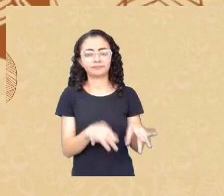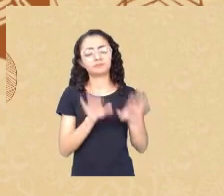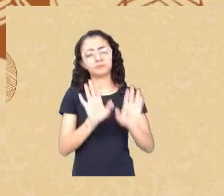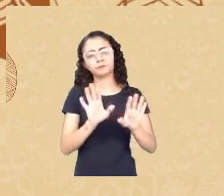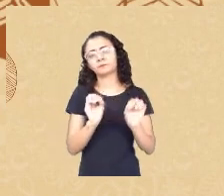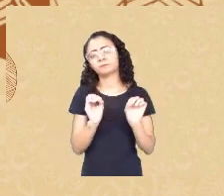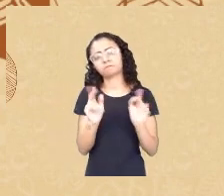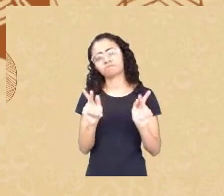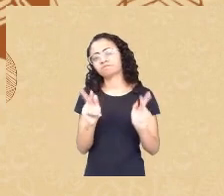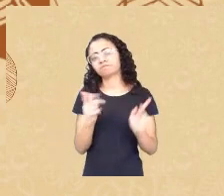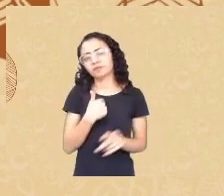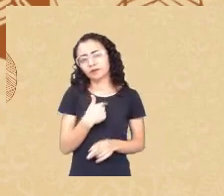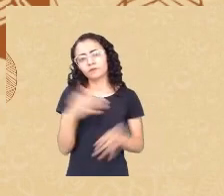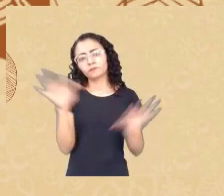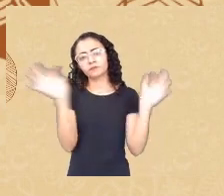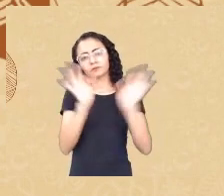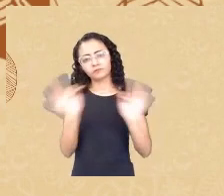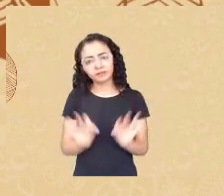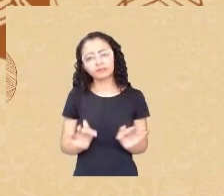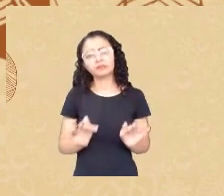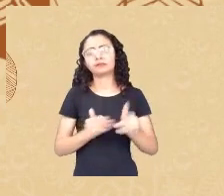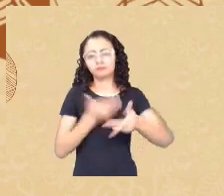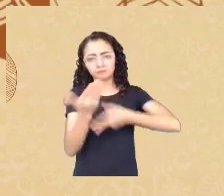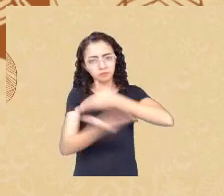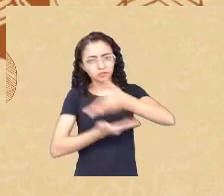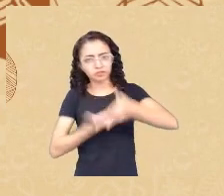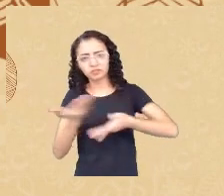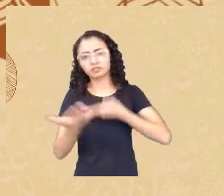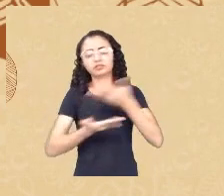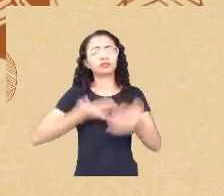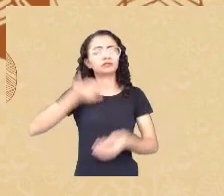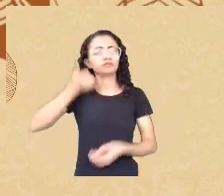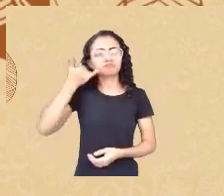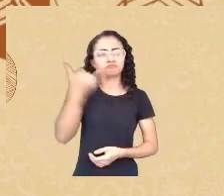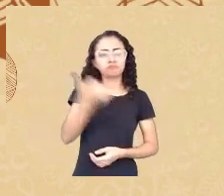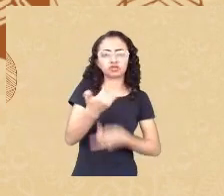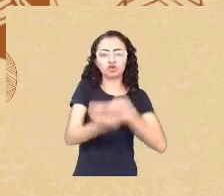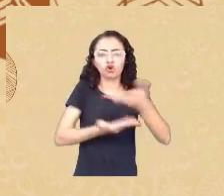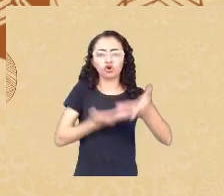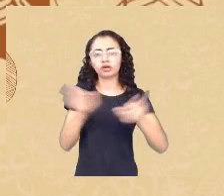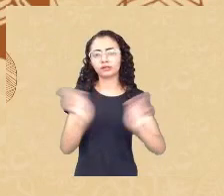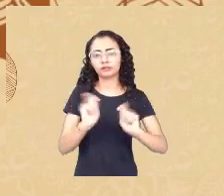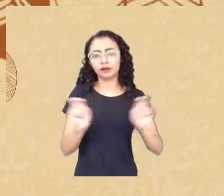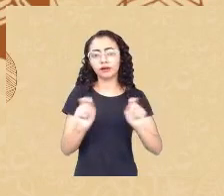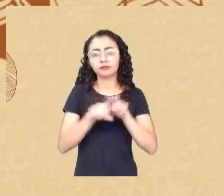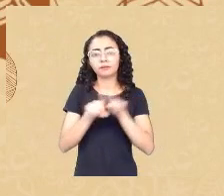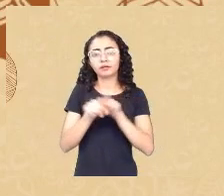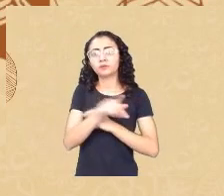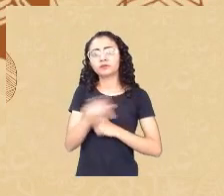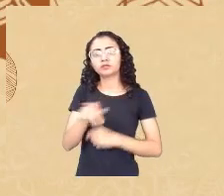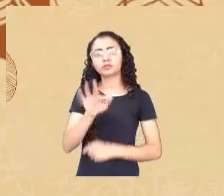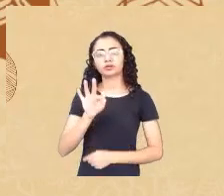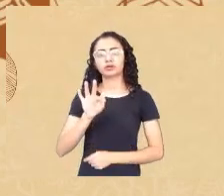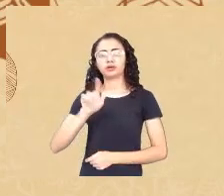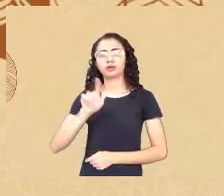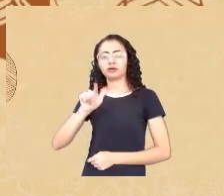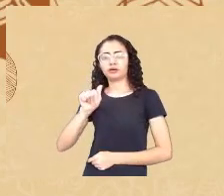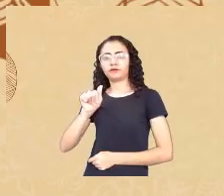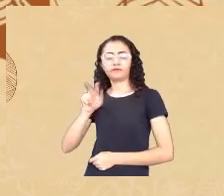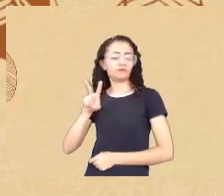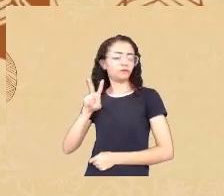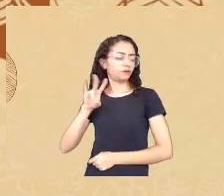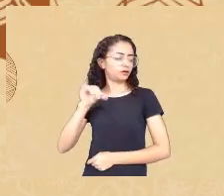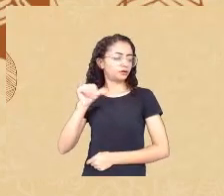possibilidades Flávia você também foi incrível encontro as trocas também estou muito aberto